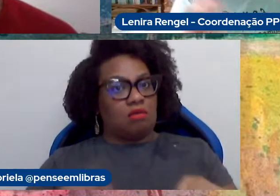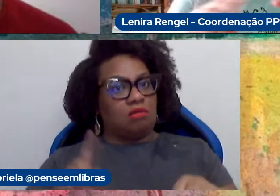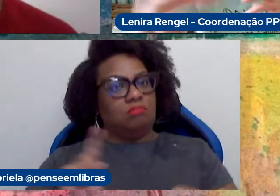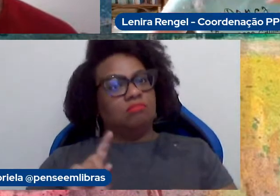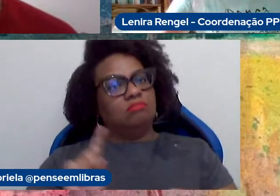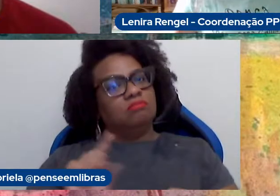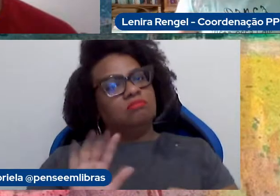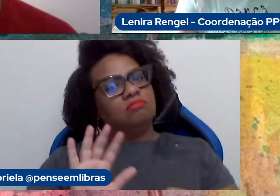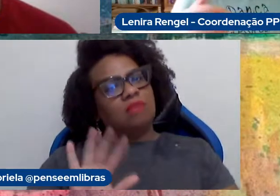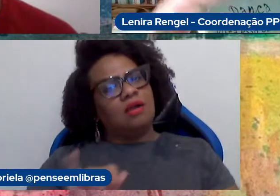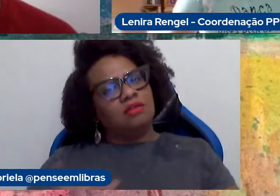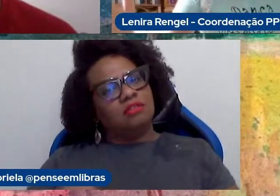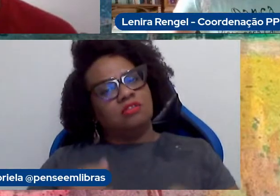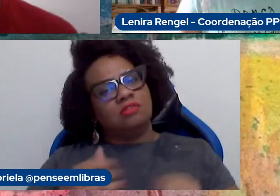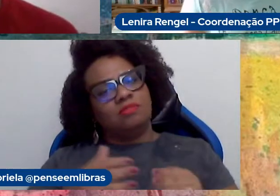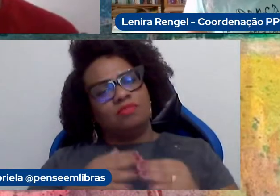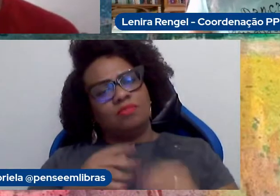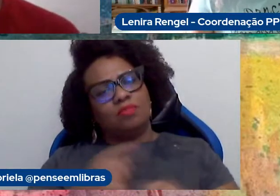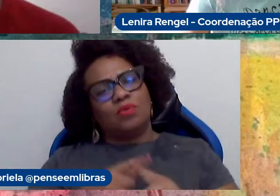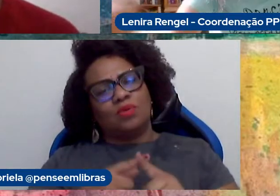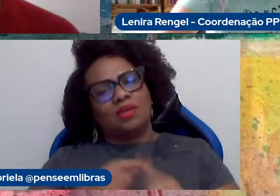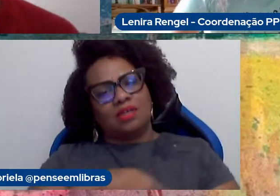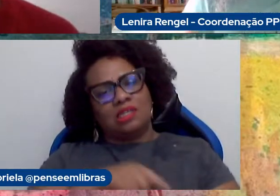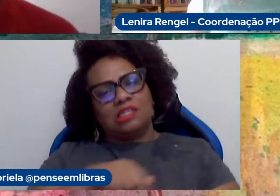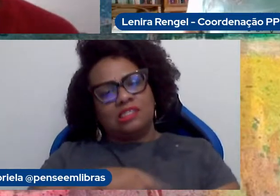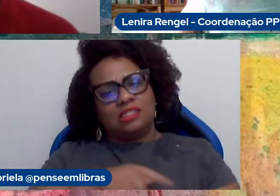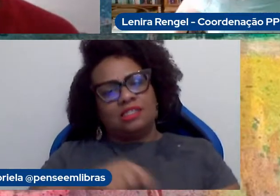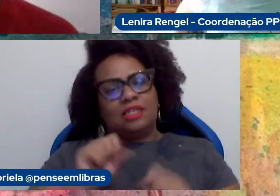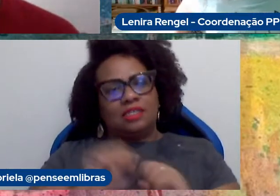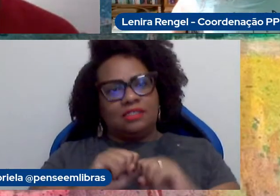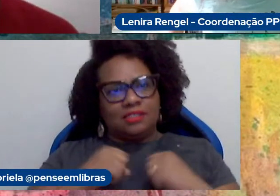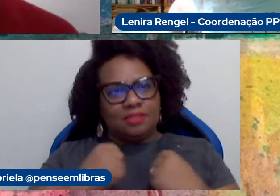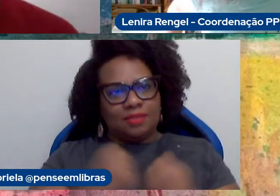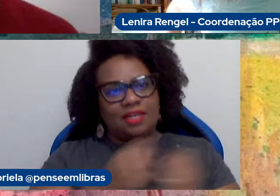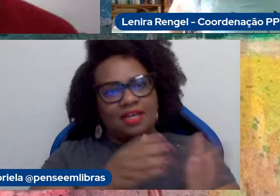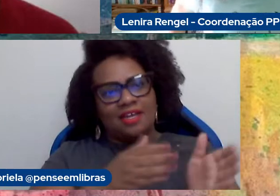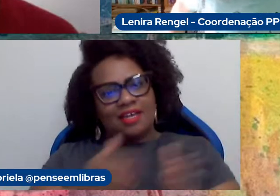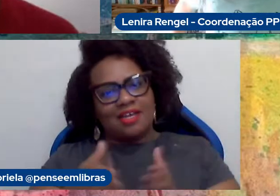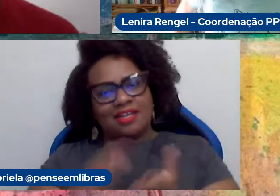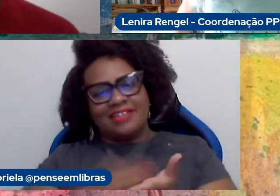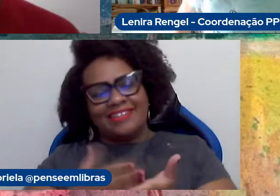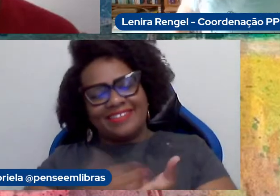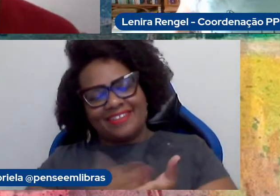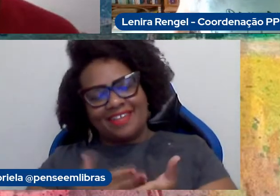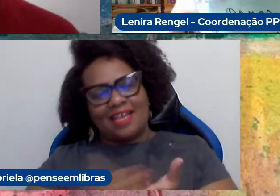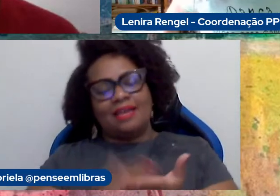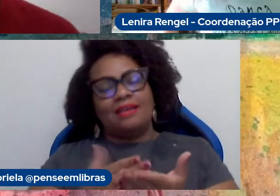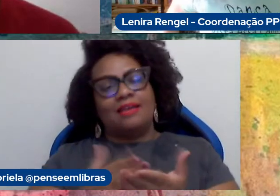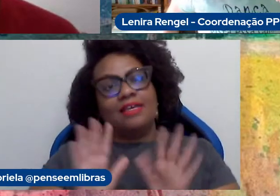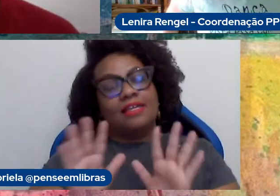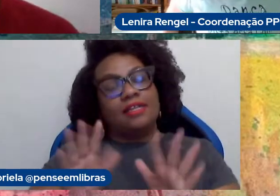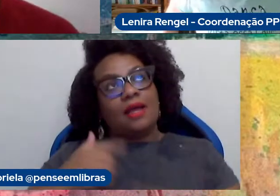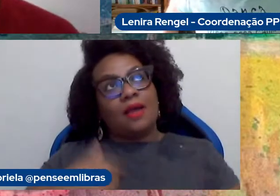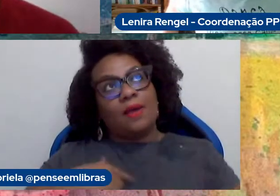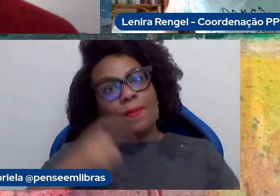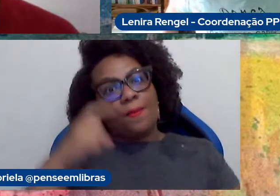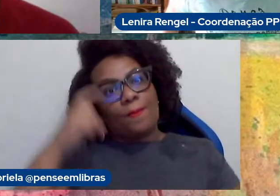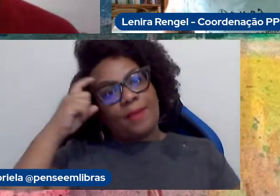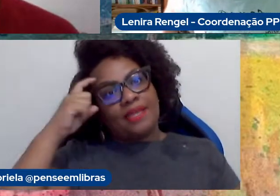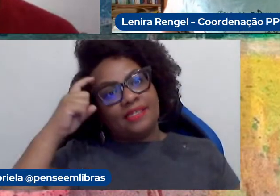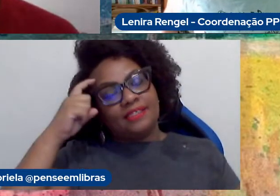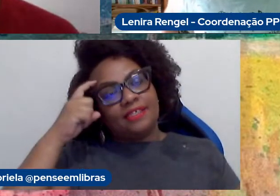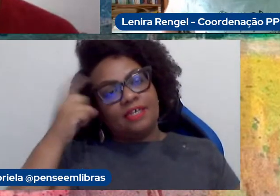por conta de todo o tempo que nós temos do seminário, as nossas queridas intérpretes, então eu estou pensando assim, que a gente poderia